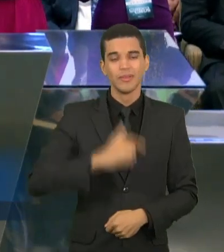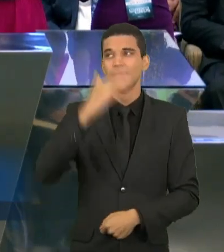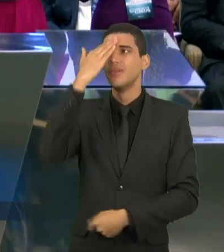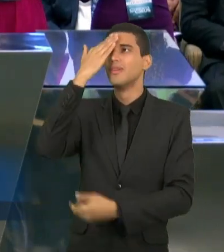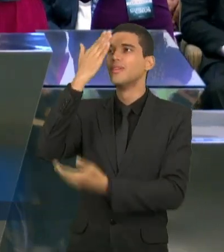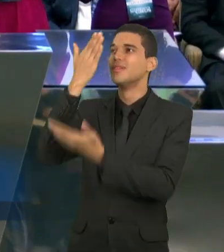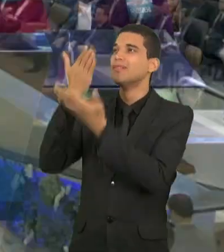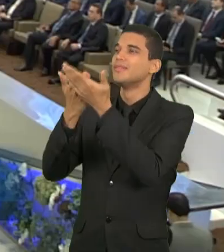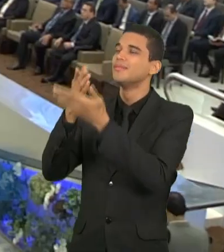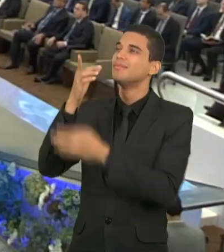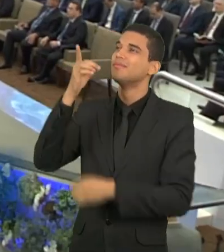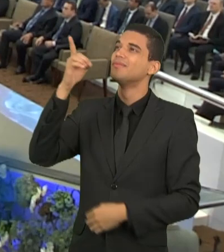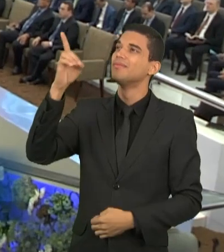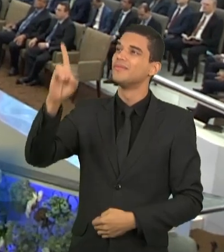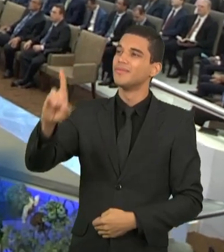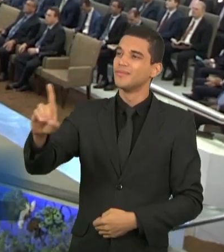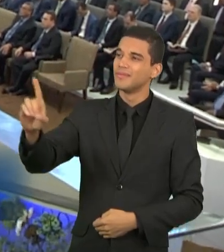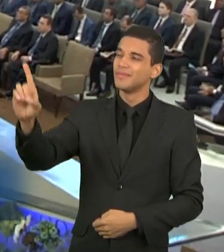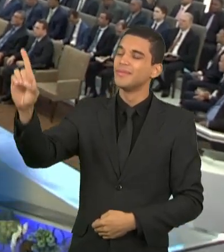e creio em ti,